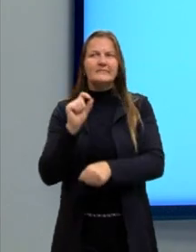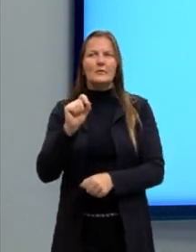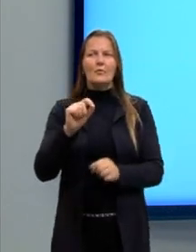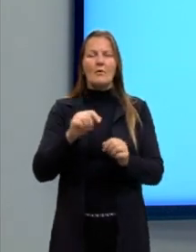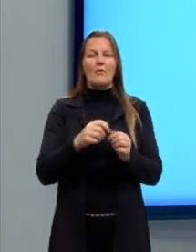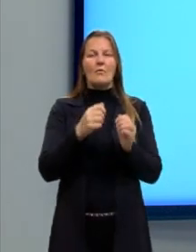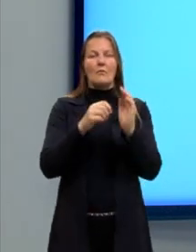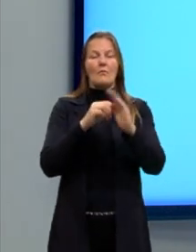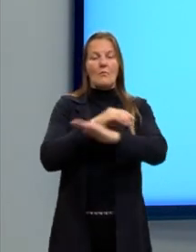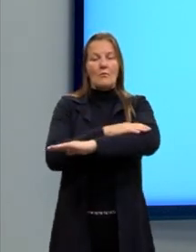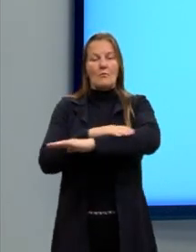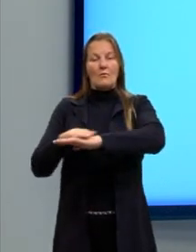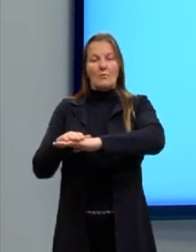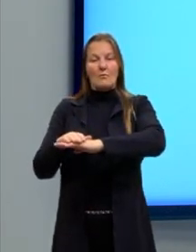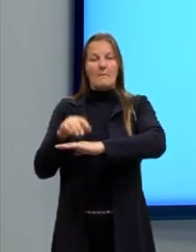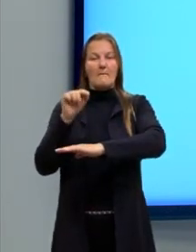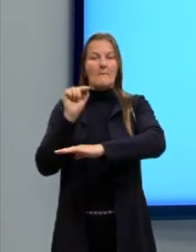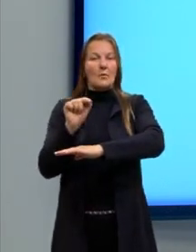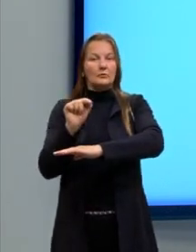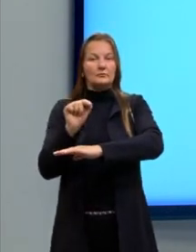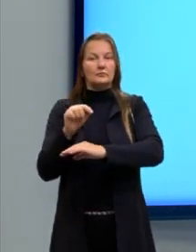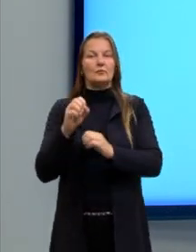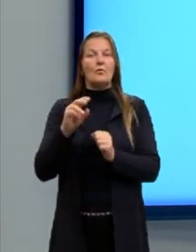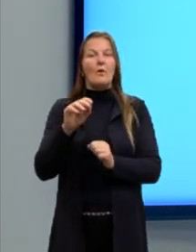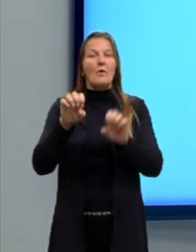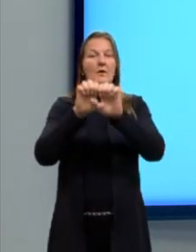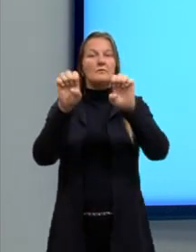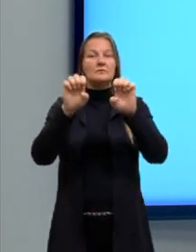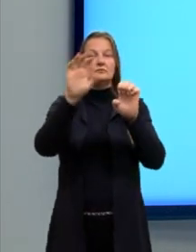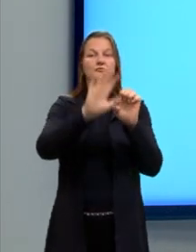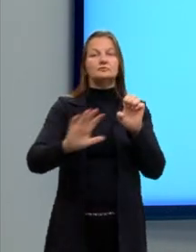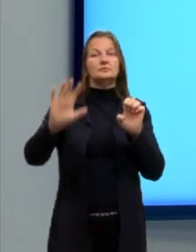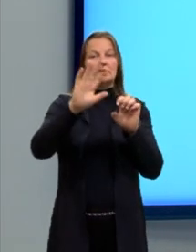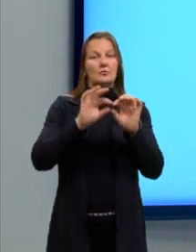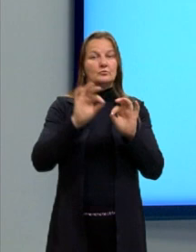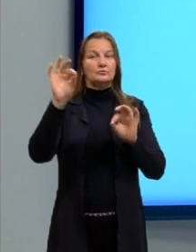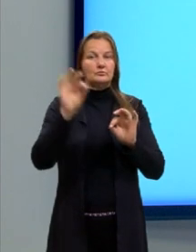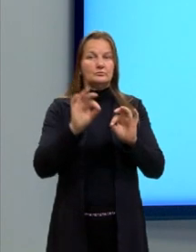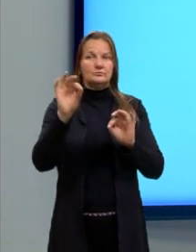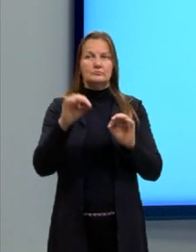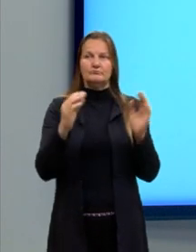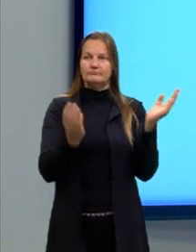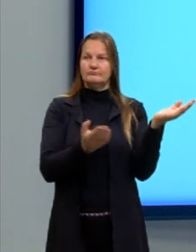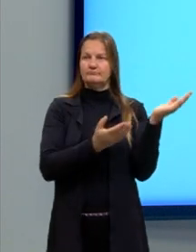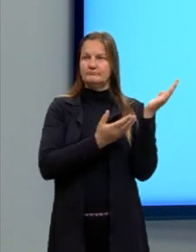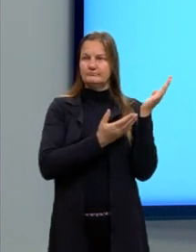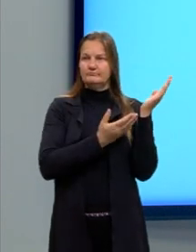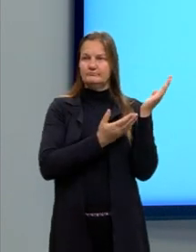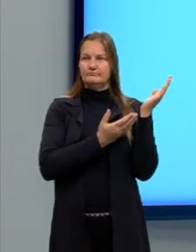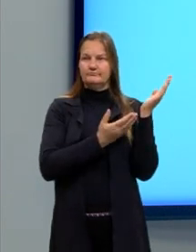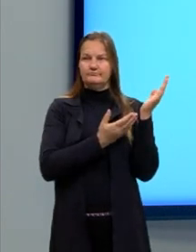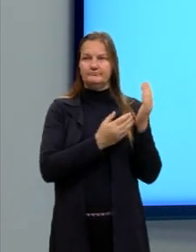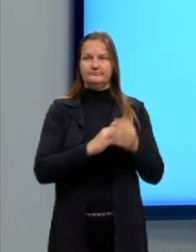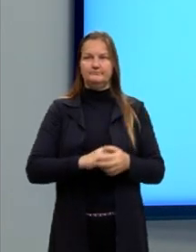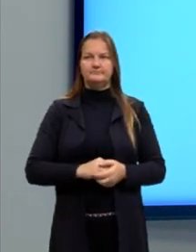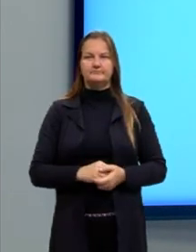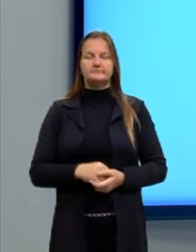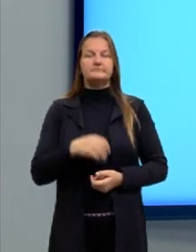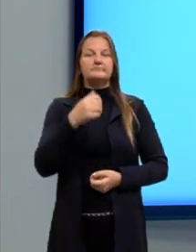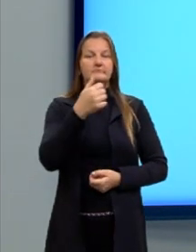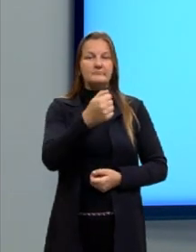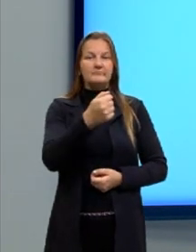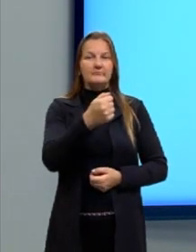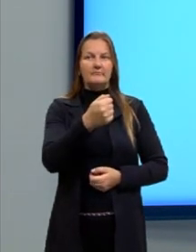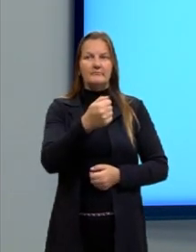coordenada do ponto e qual é a equação geral da reta. E aí nós temos o seguinte, o ponto A,